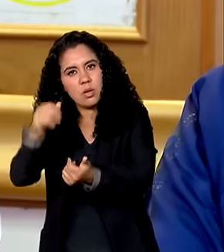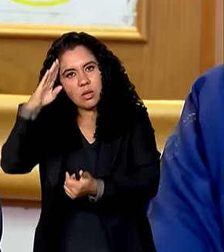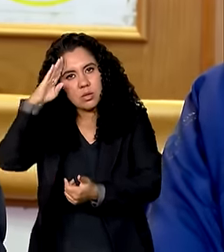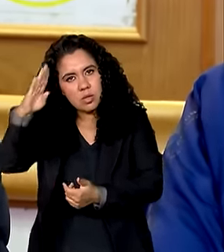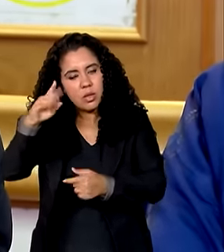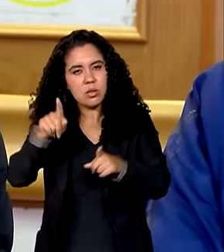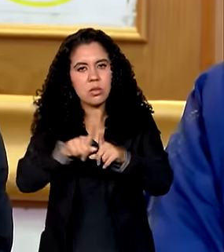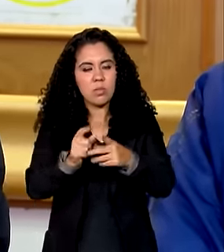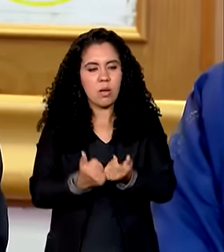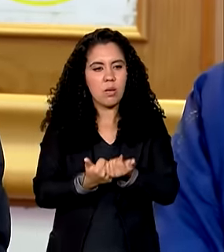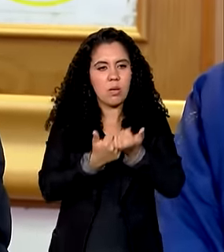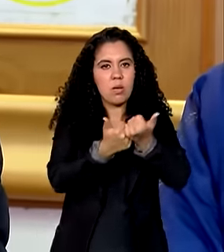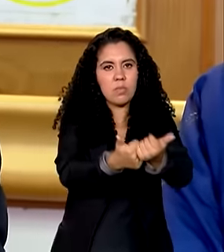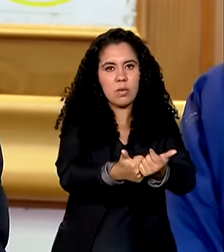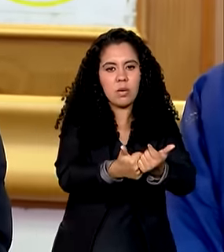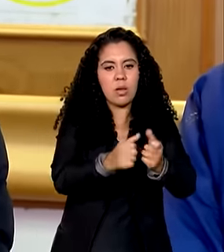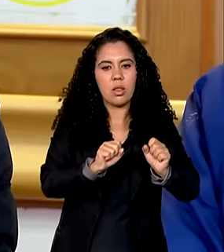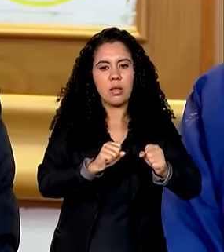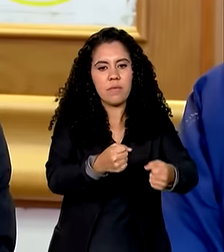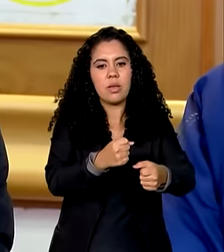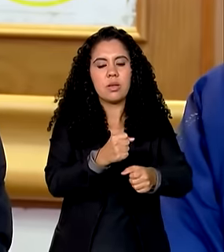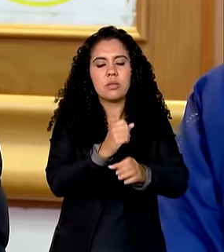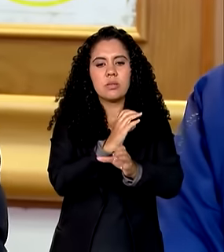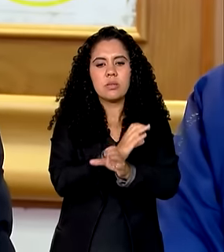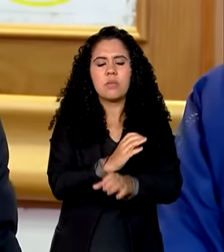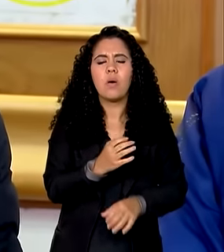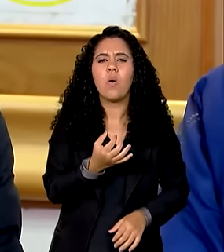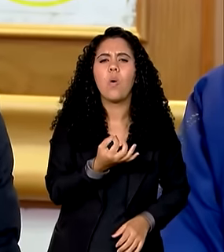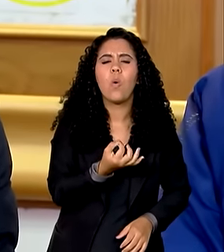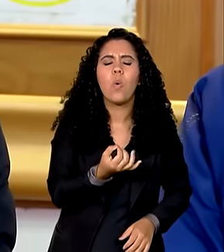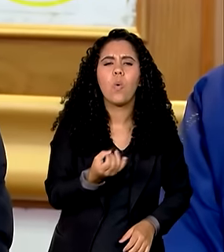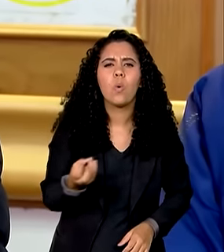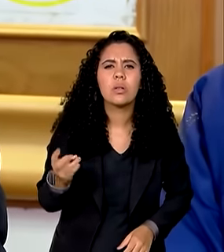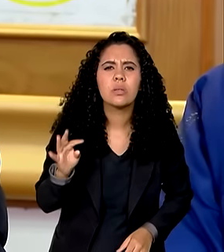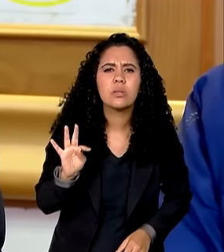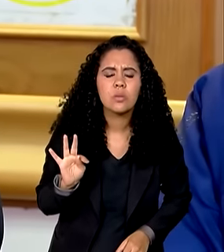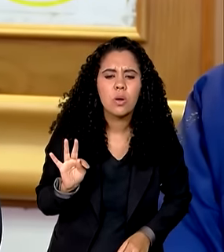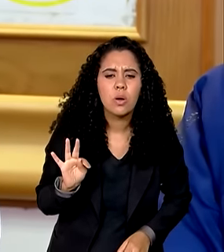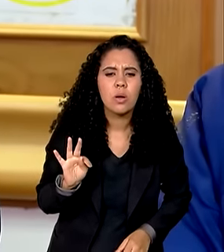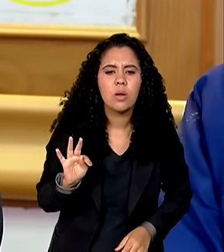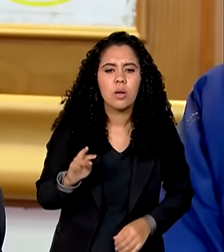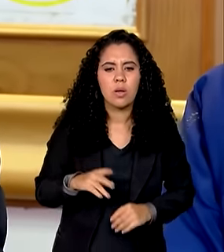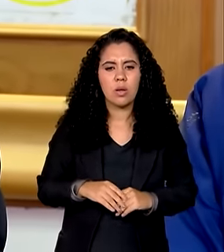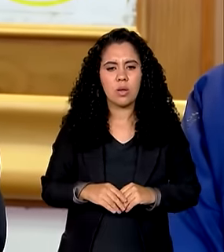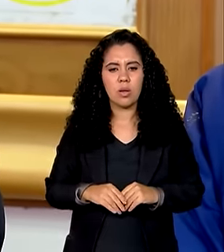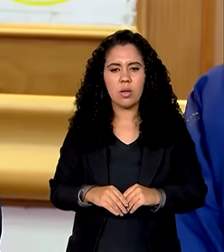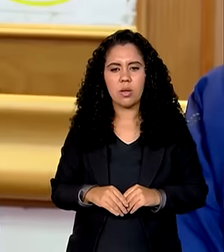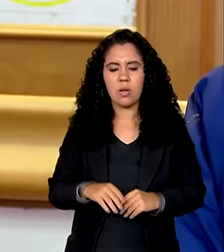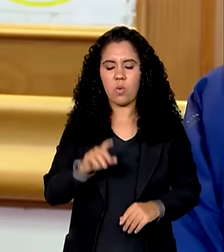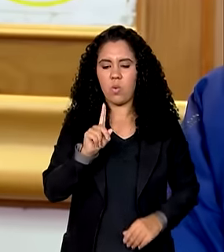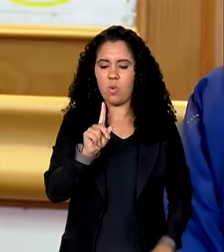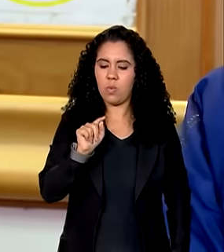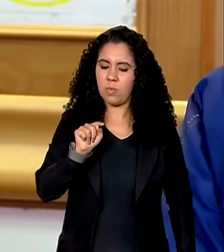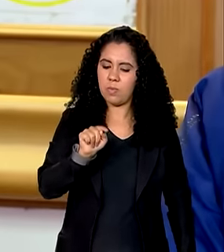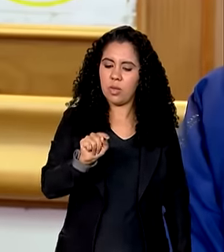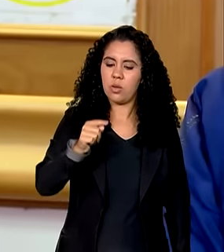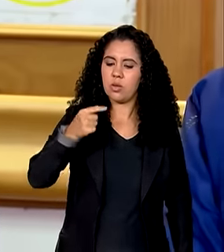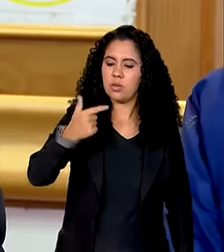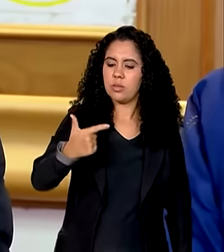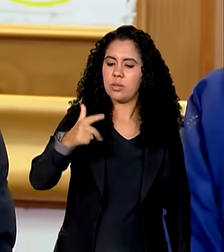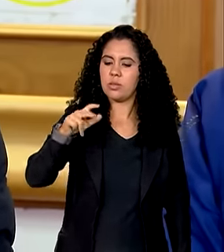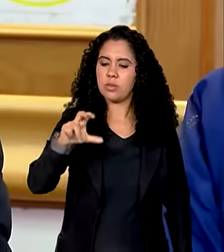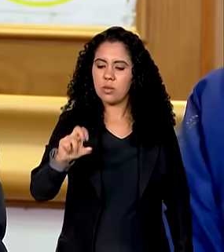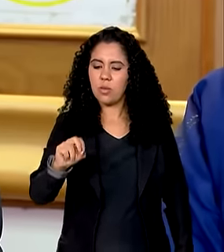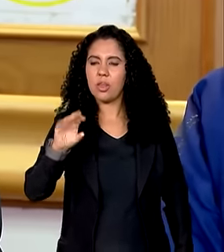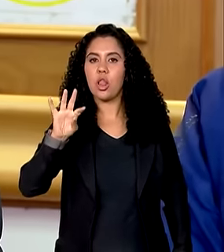Civil na distribuição local dos queijos local para poder fazer chegar os abrigos 1.250 toneladas